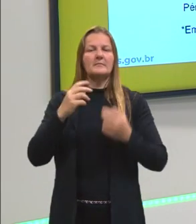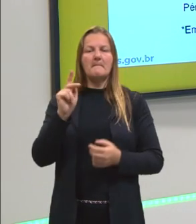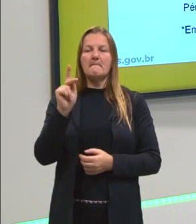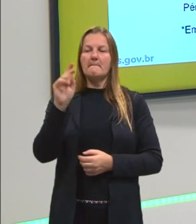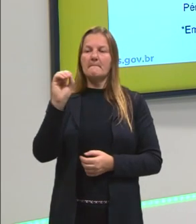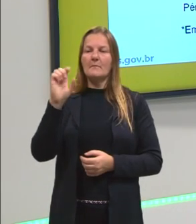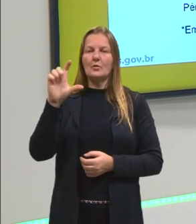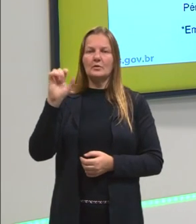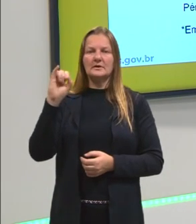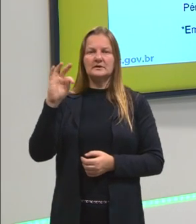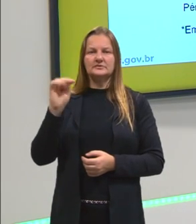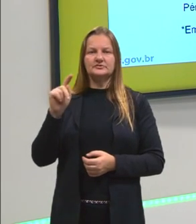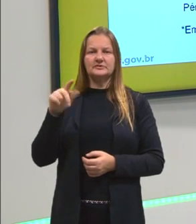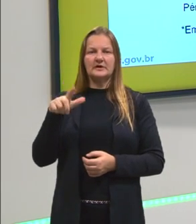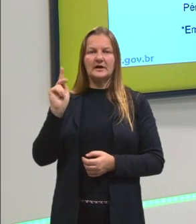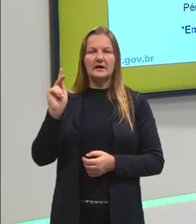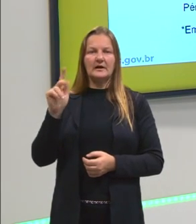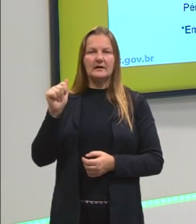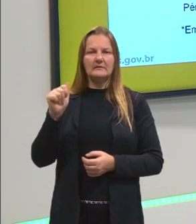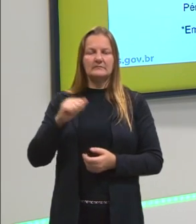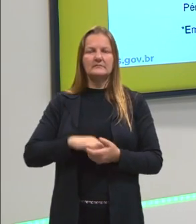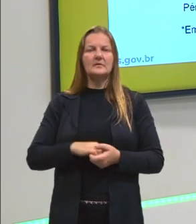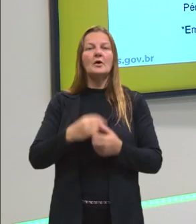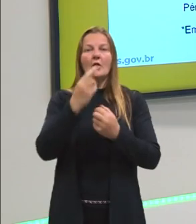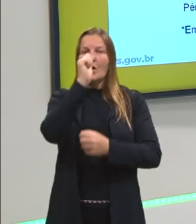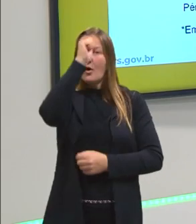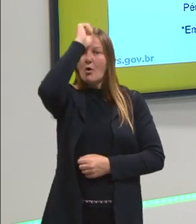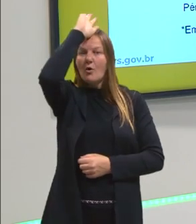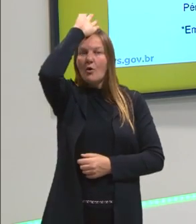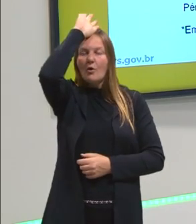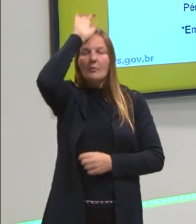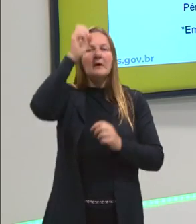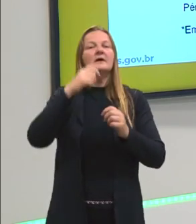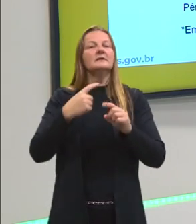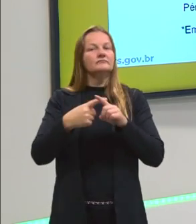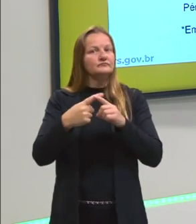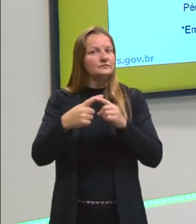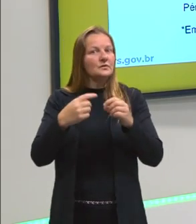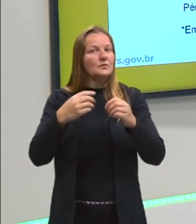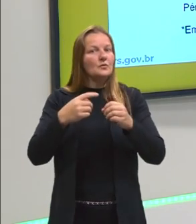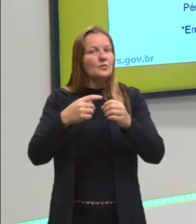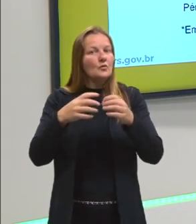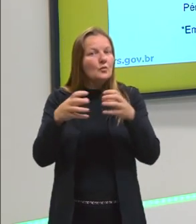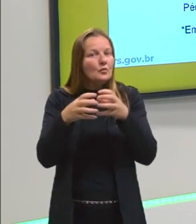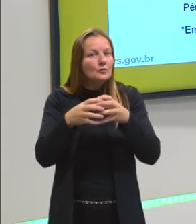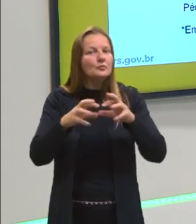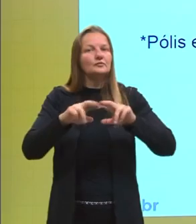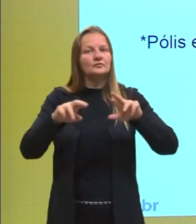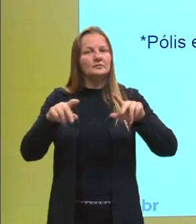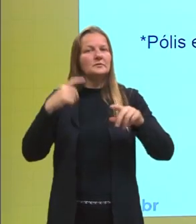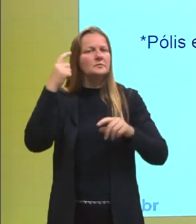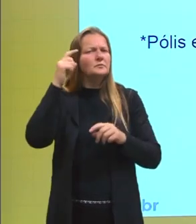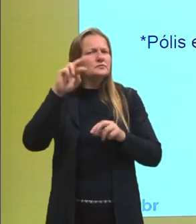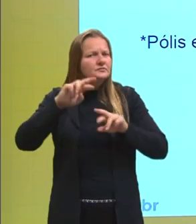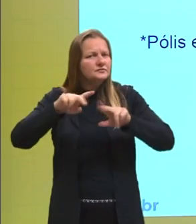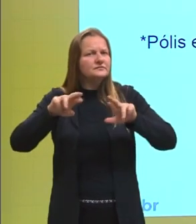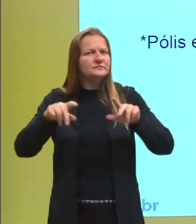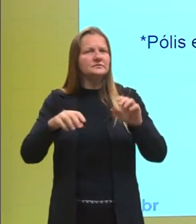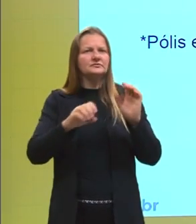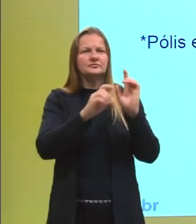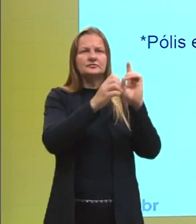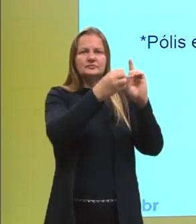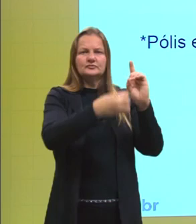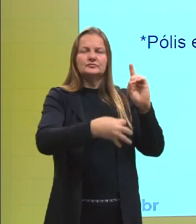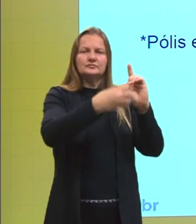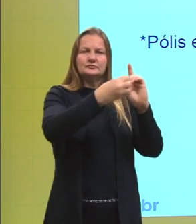o Roma também que vai ser uma outra civilização que vai se preocupar com política. Aí ele faz essa tradução do